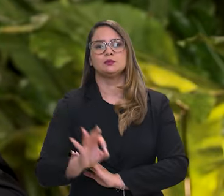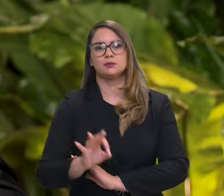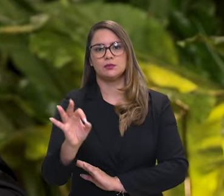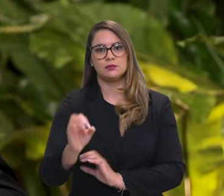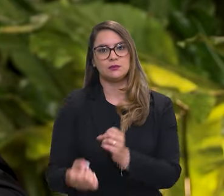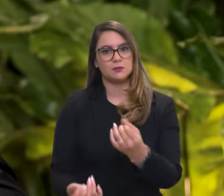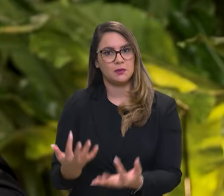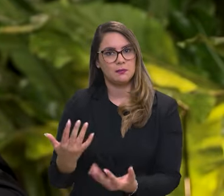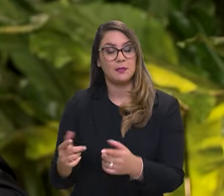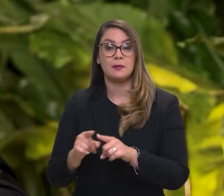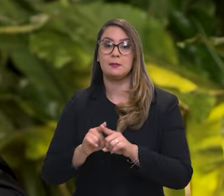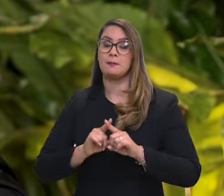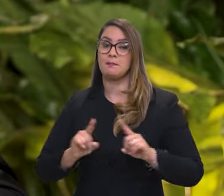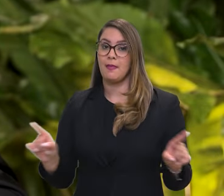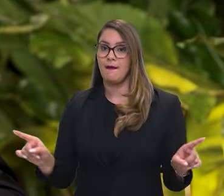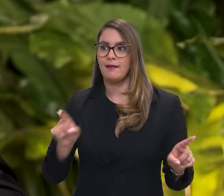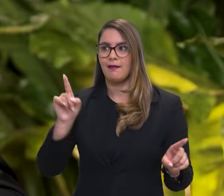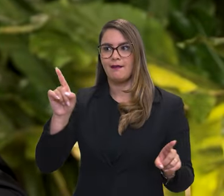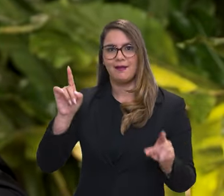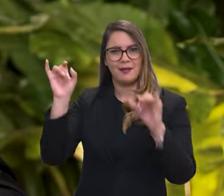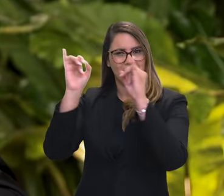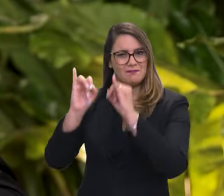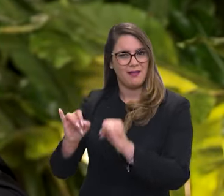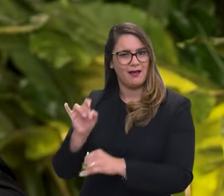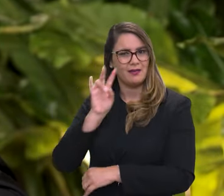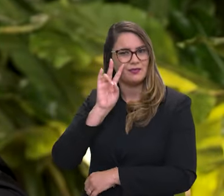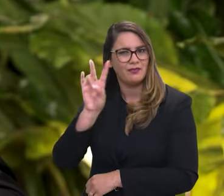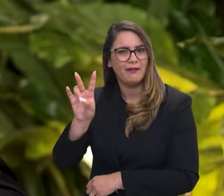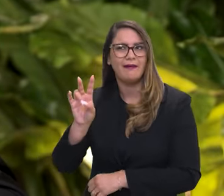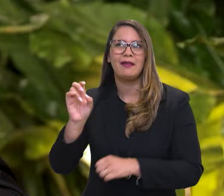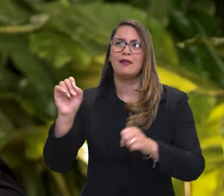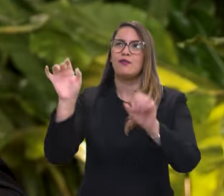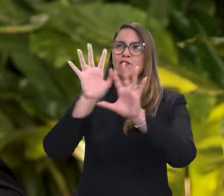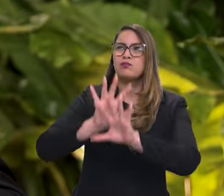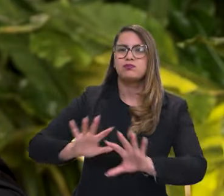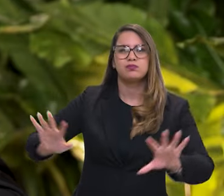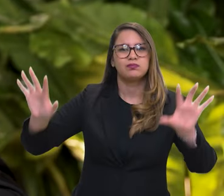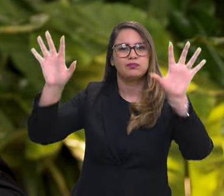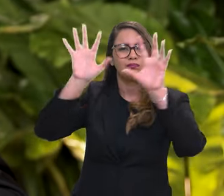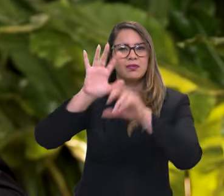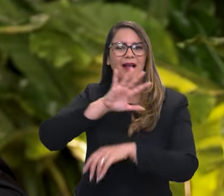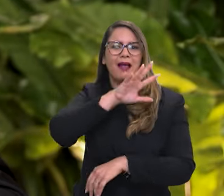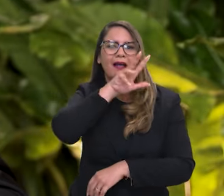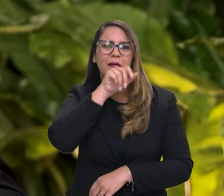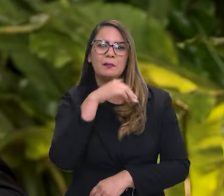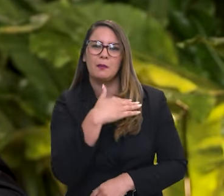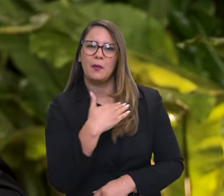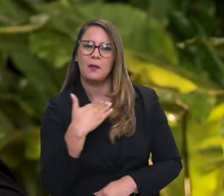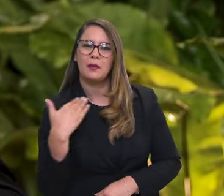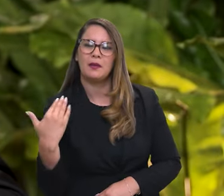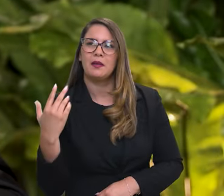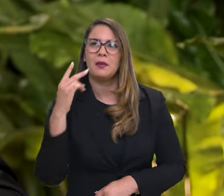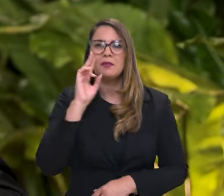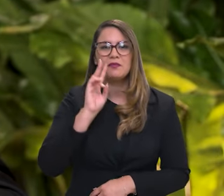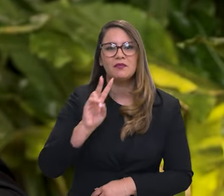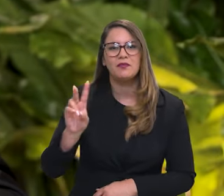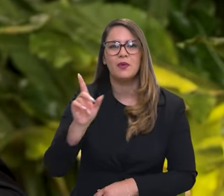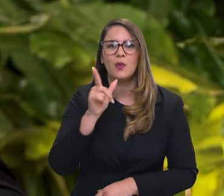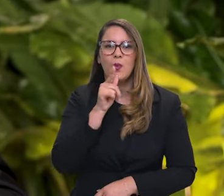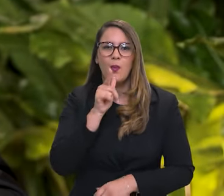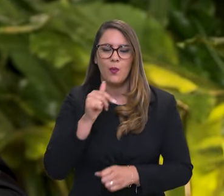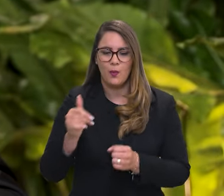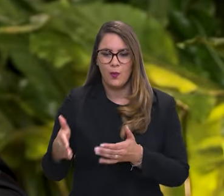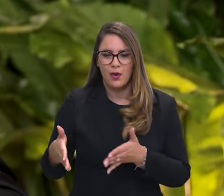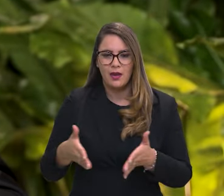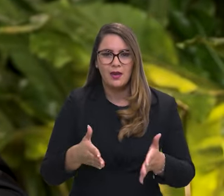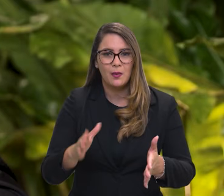aquelas imagens de fumaça, aquelas imagens de animais mortos, aquelas imagens do rio Amazonas, o maior rio do mundo,